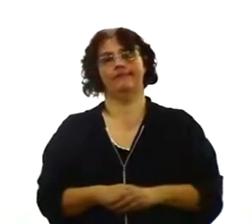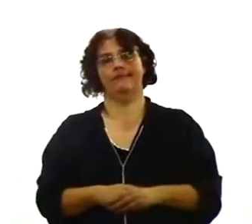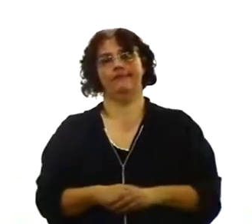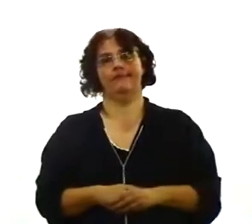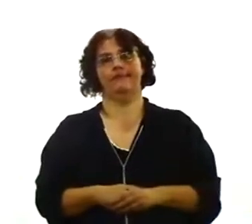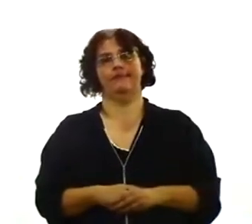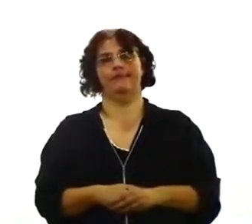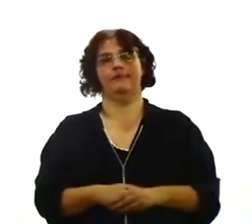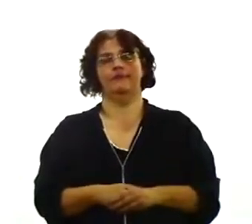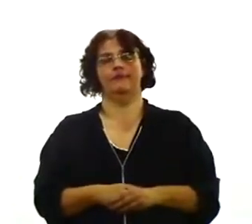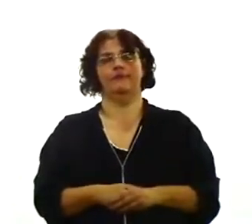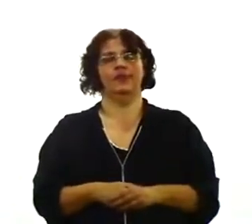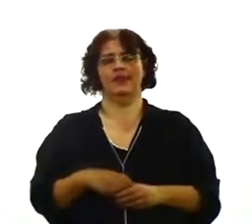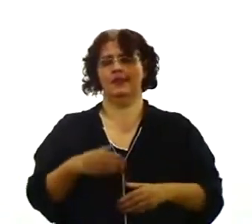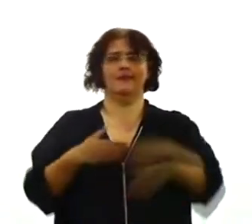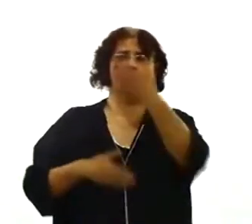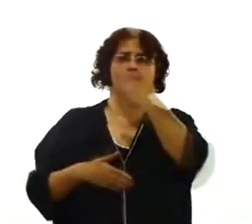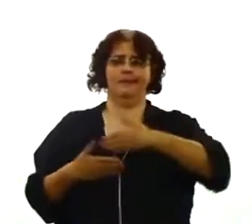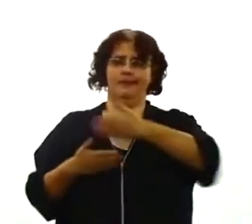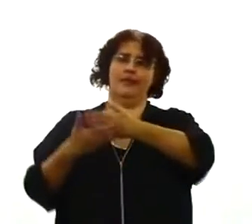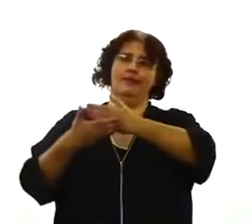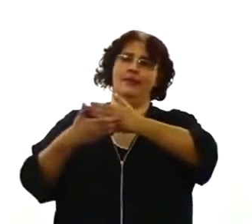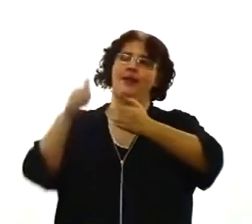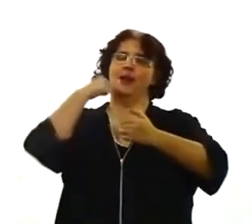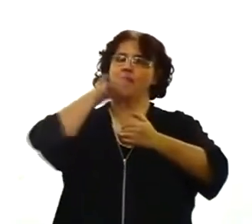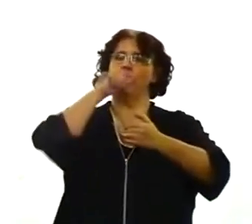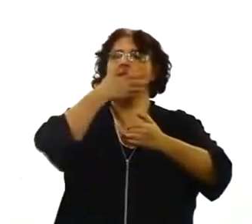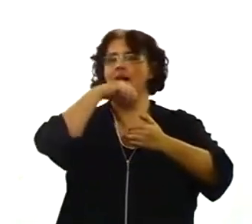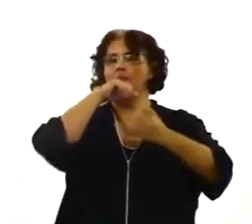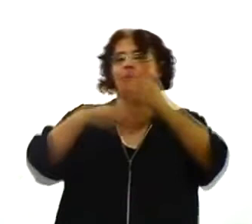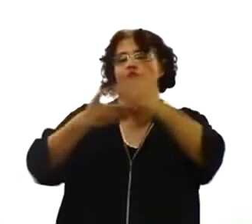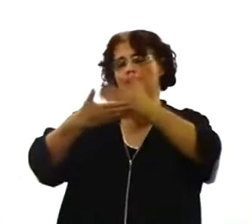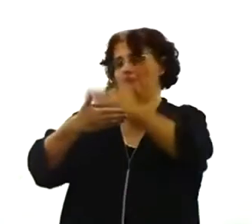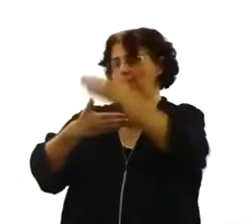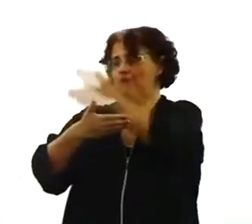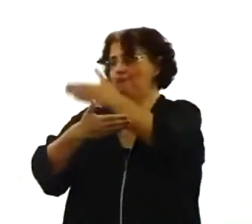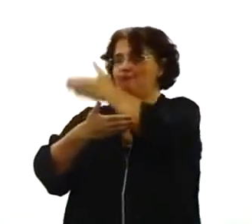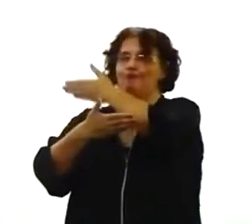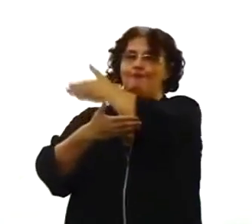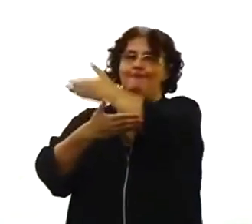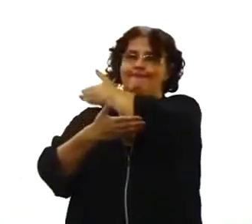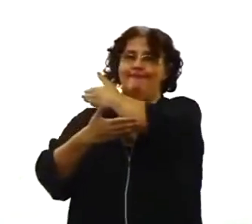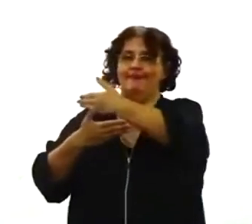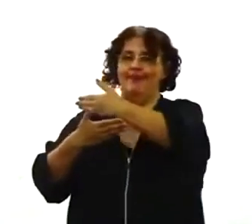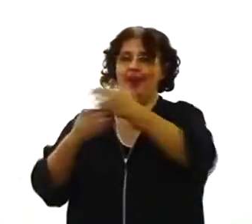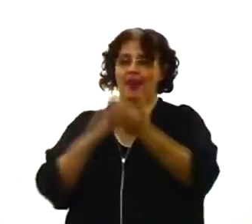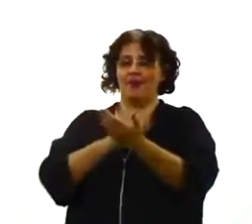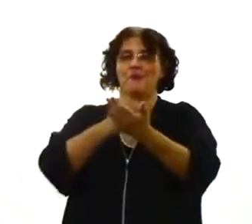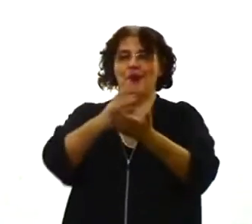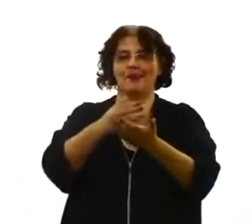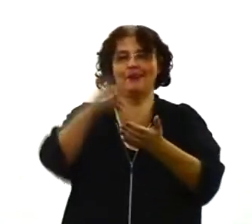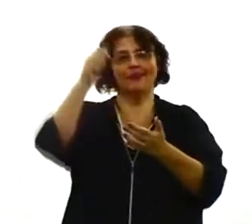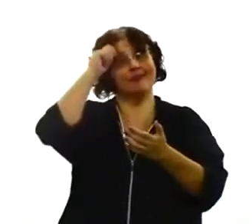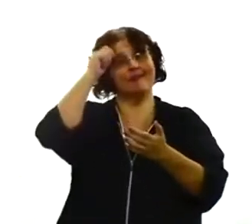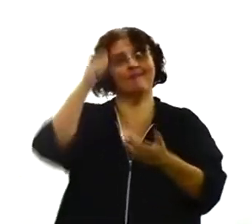na nossa mãe, no nosso avô, no nosso bisavô. Sabe aonde vai parar? Em Adão. Em Adão. Então a